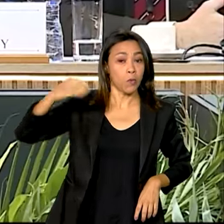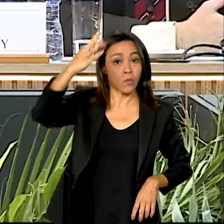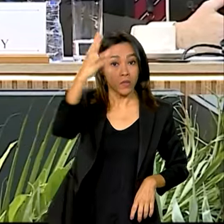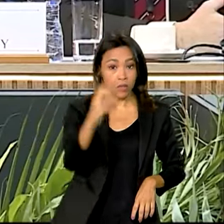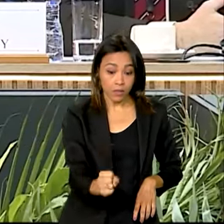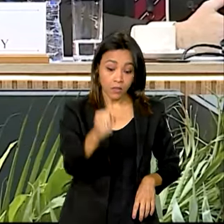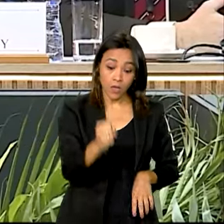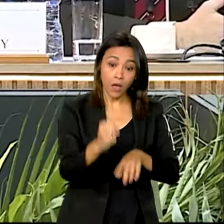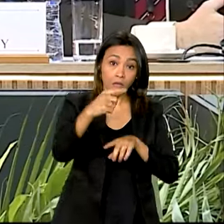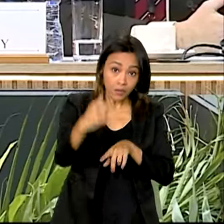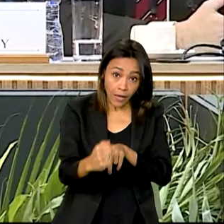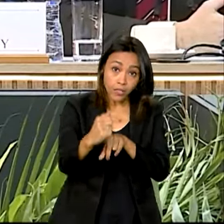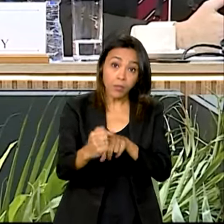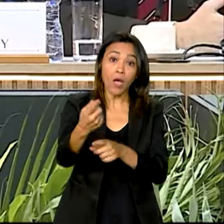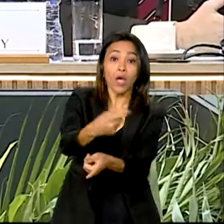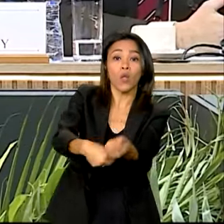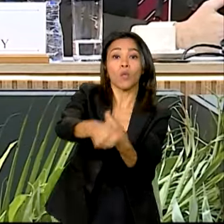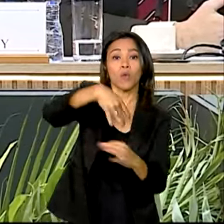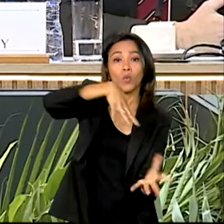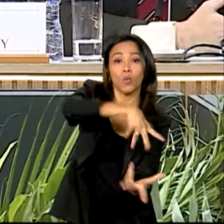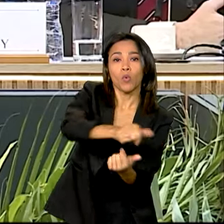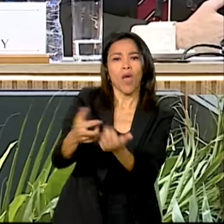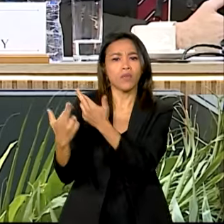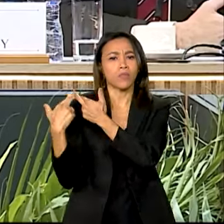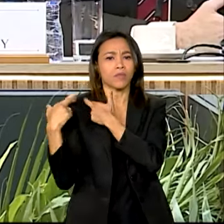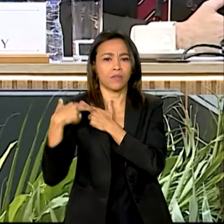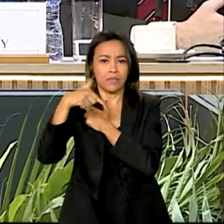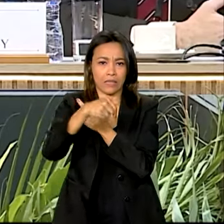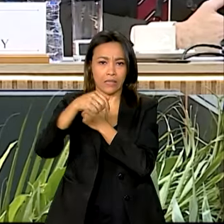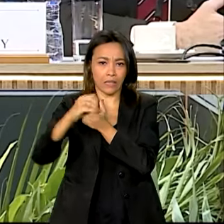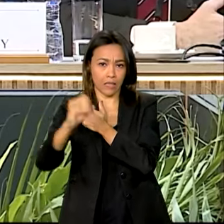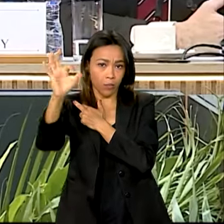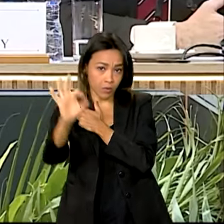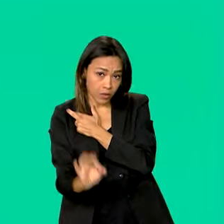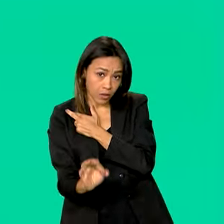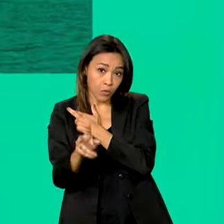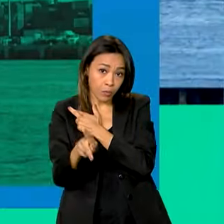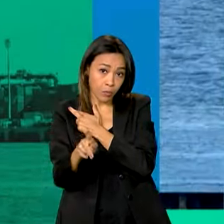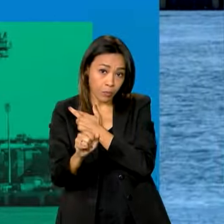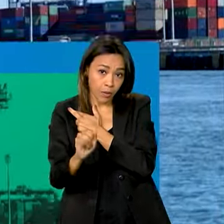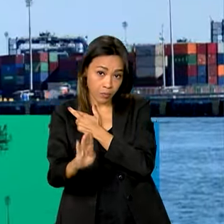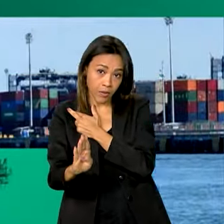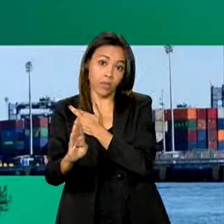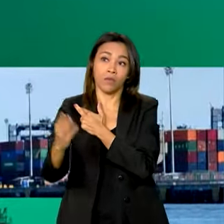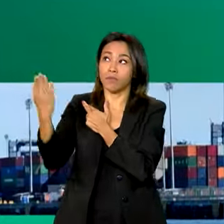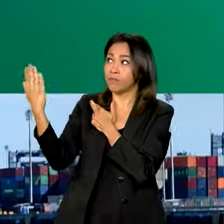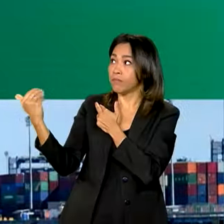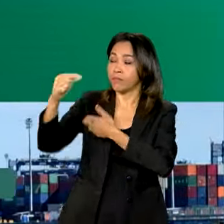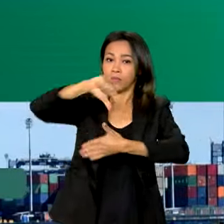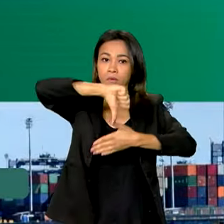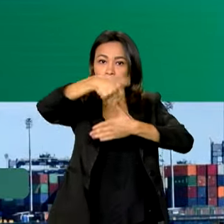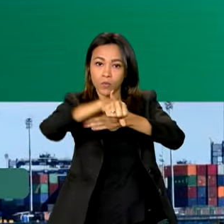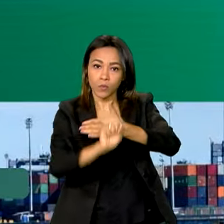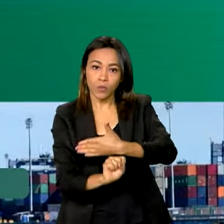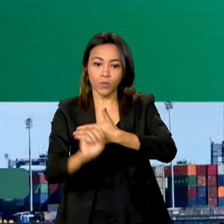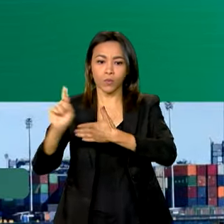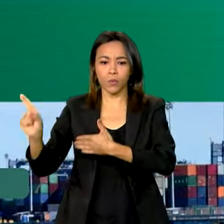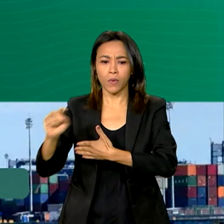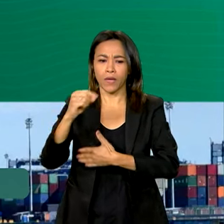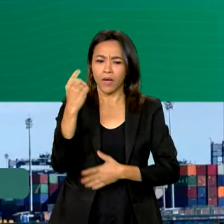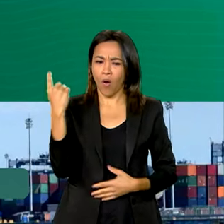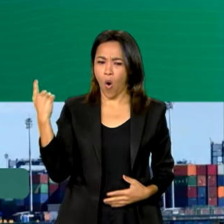mundo, responsável por quase 70% do PIB da América do Sul. O Mercosul concentra cerca de 3